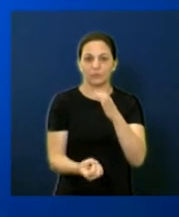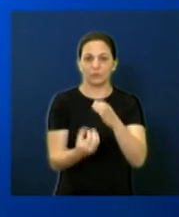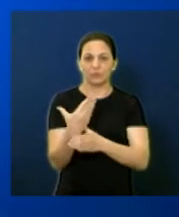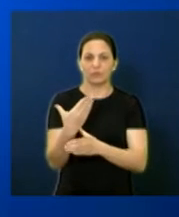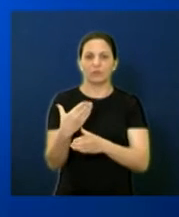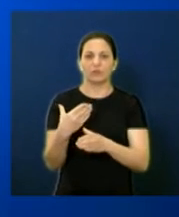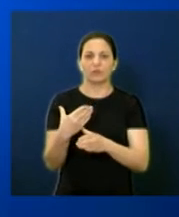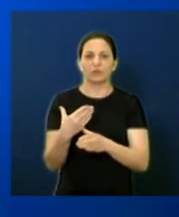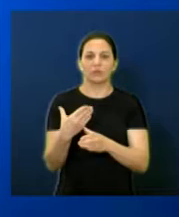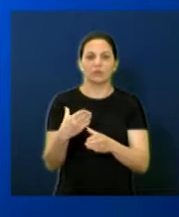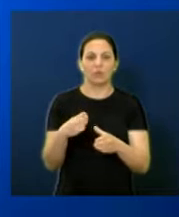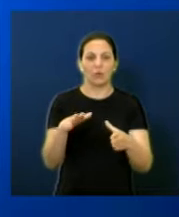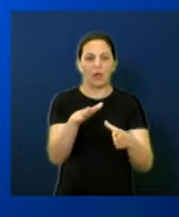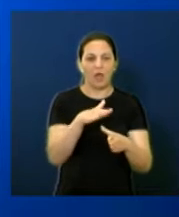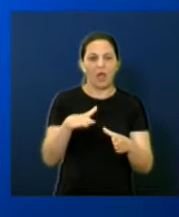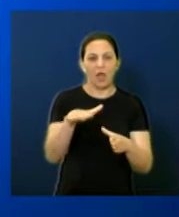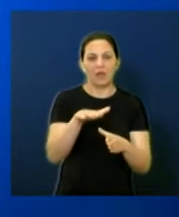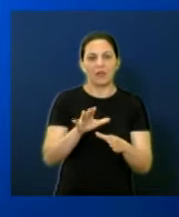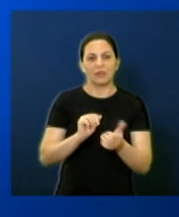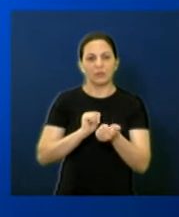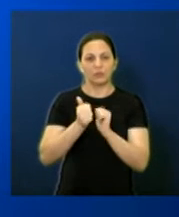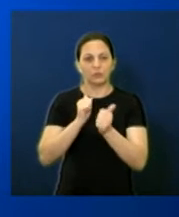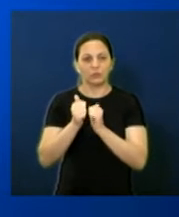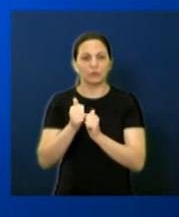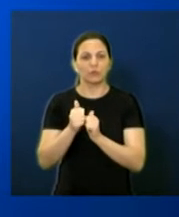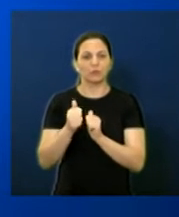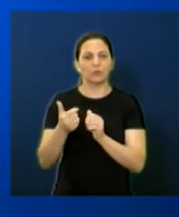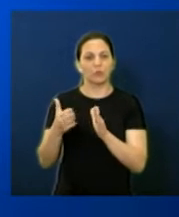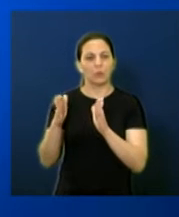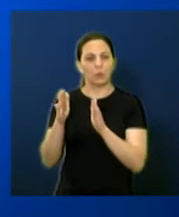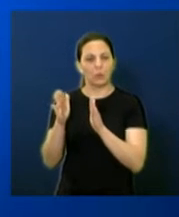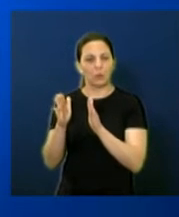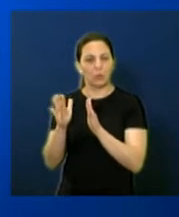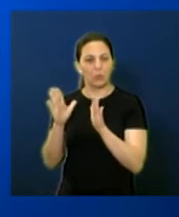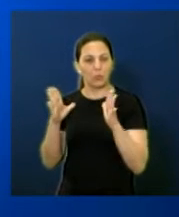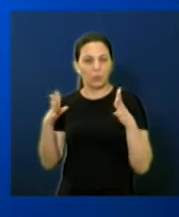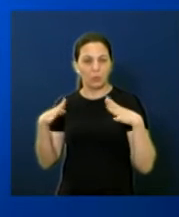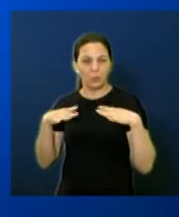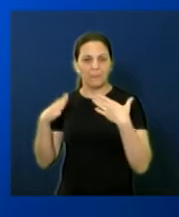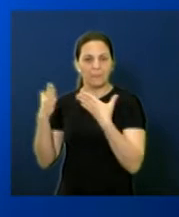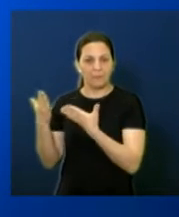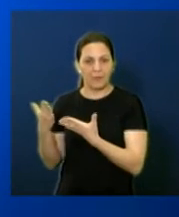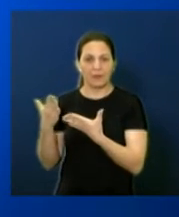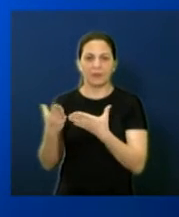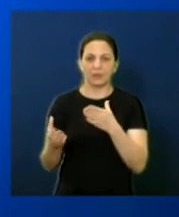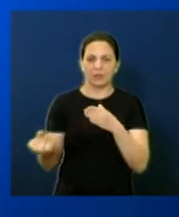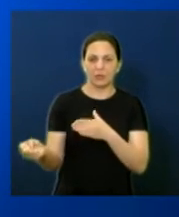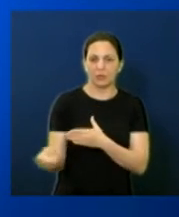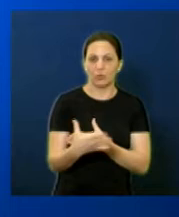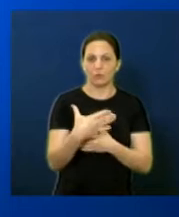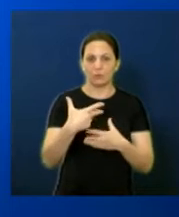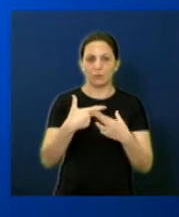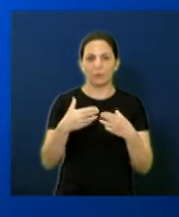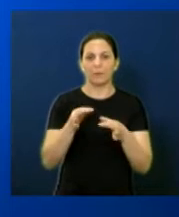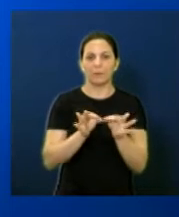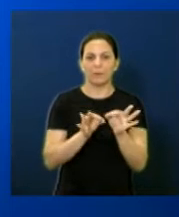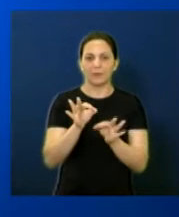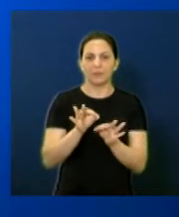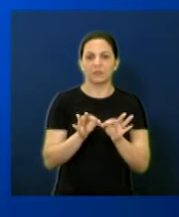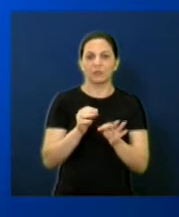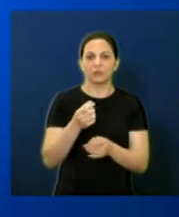de complexo esportivo no Parque Pinheirinho. Revisão da legislação urbana atual. Plano Diretor,